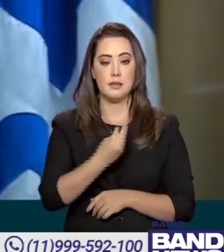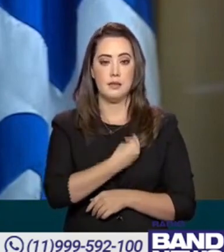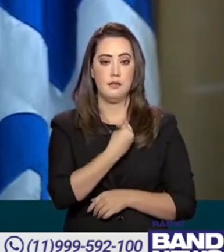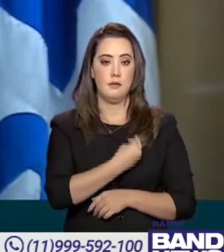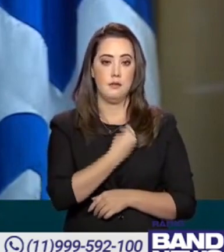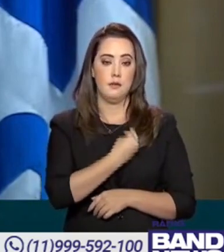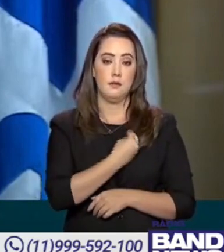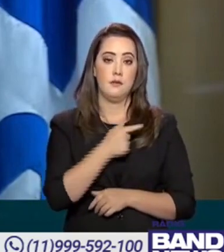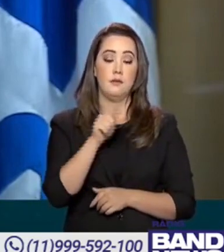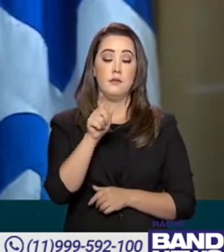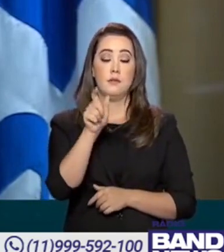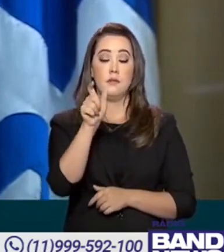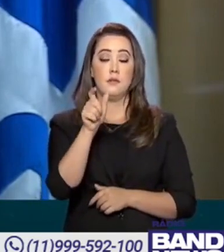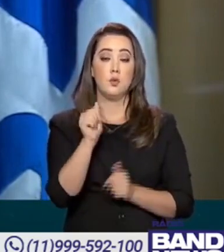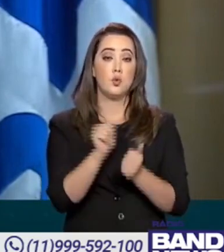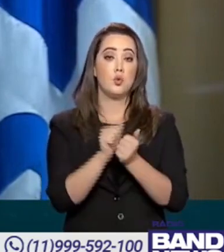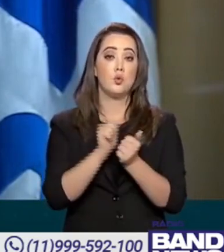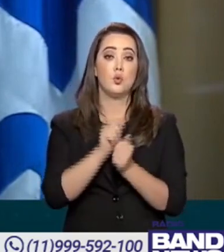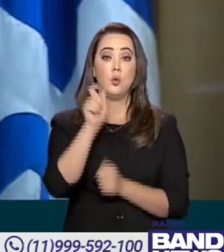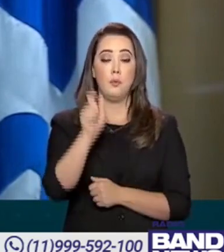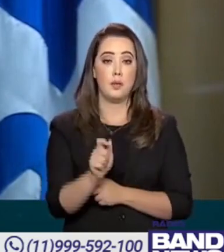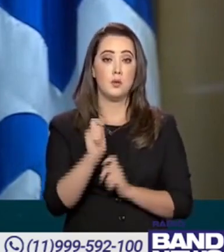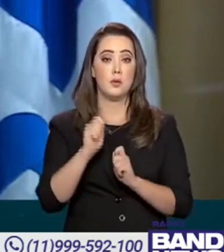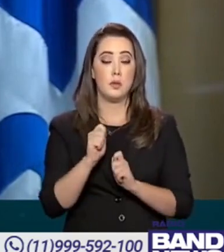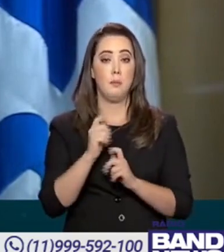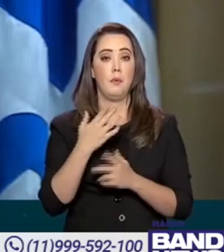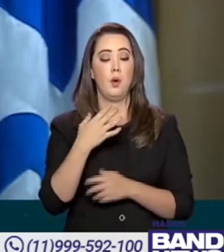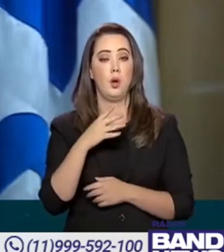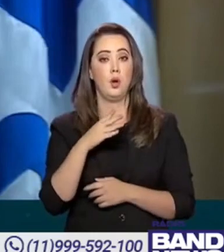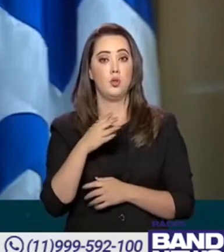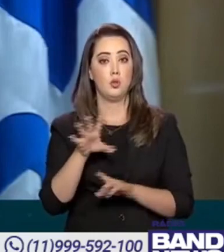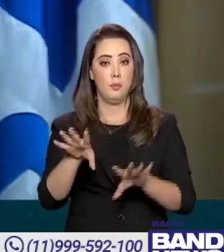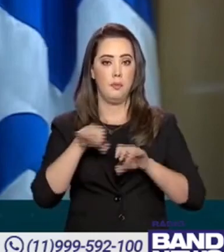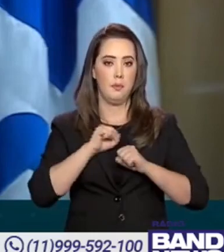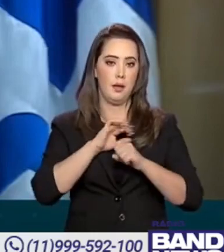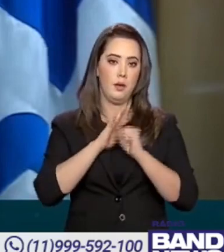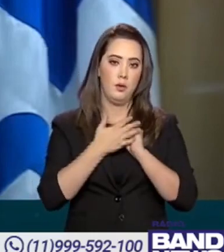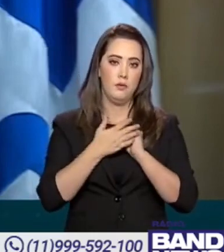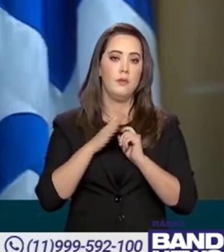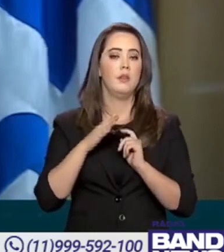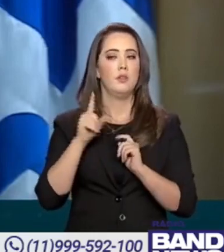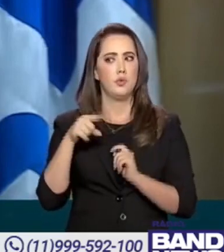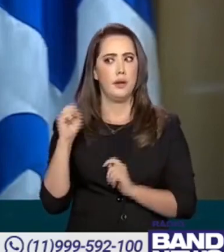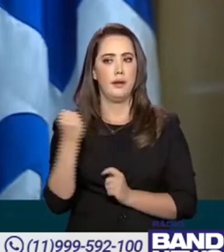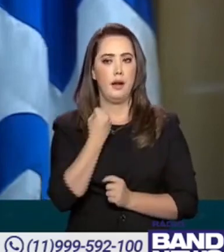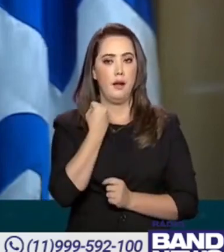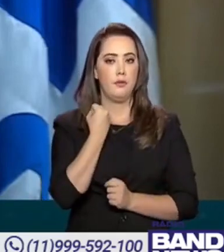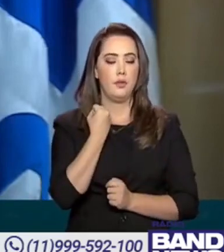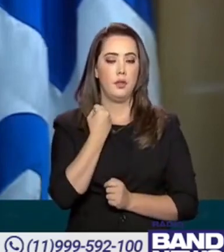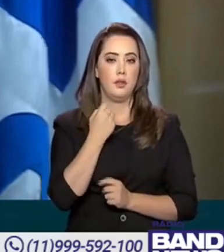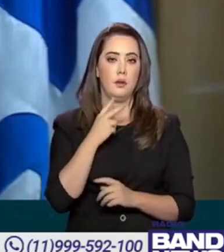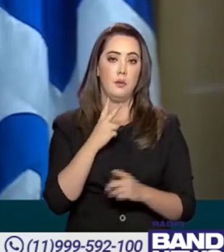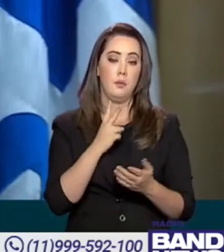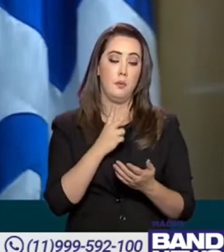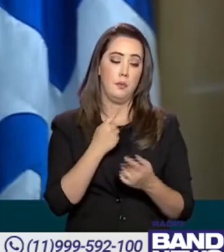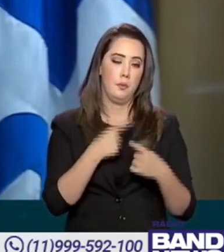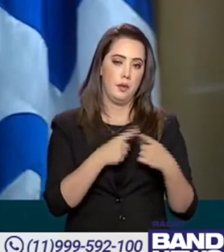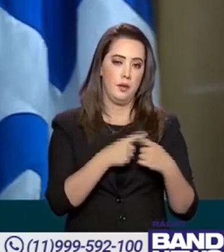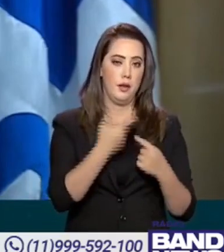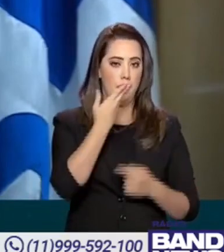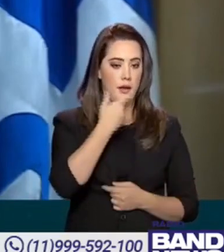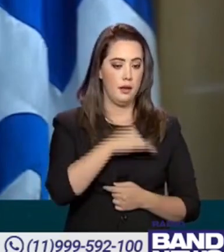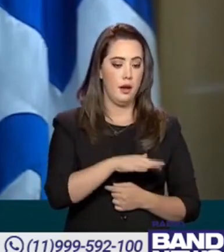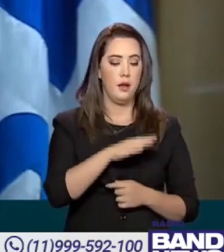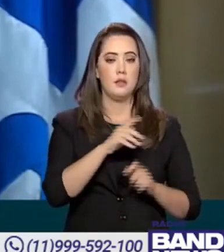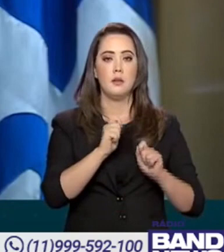vivem lá com pessoas com alto risco para evolução grave de Covid-19. Embora as crianças, elas possam ter